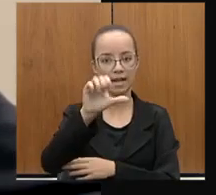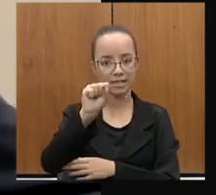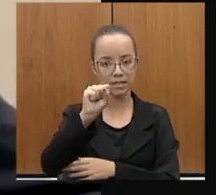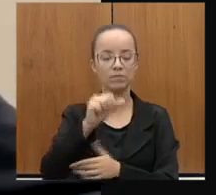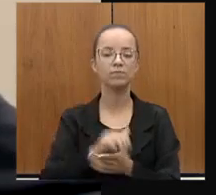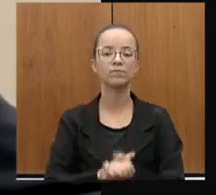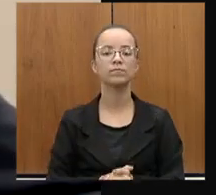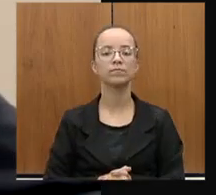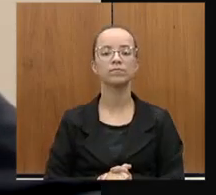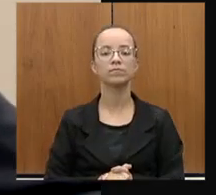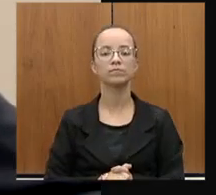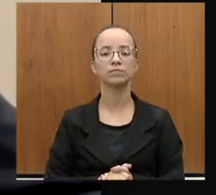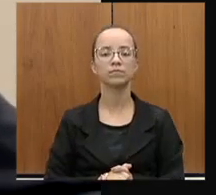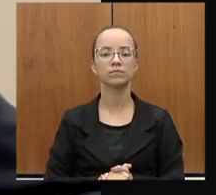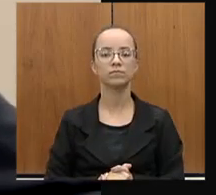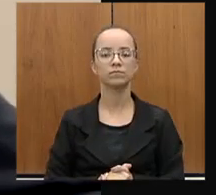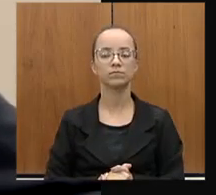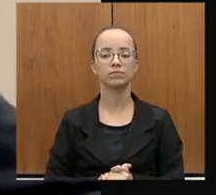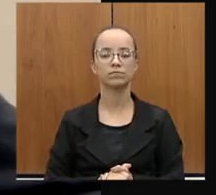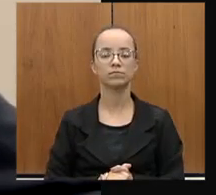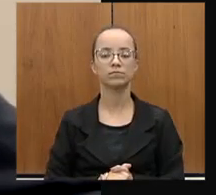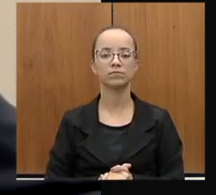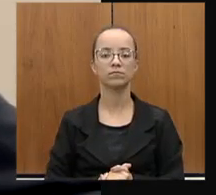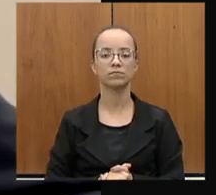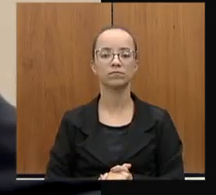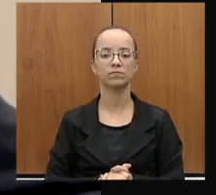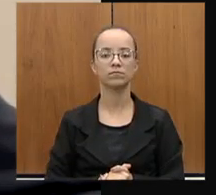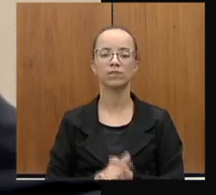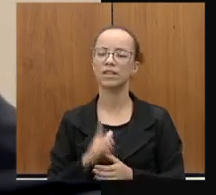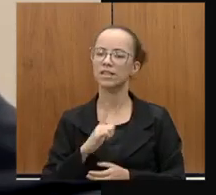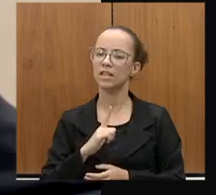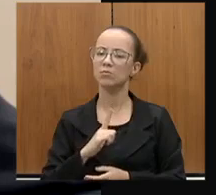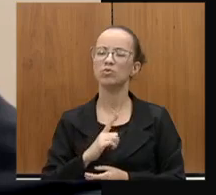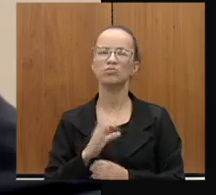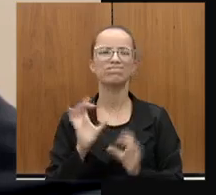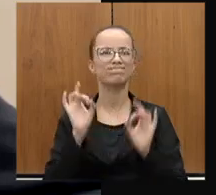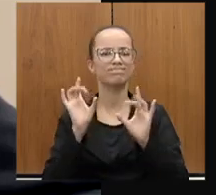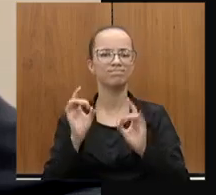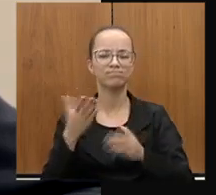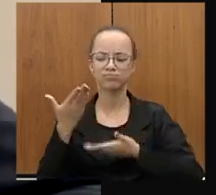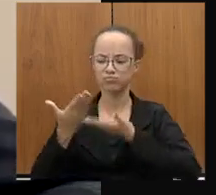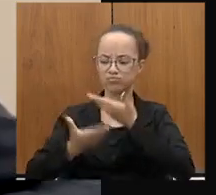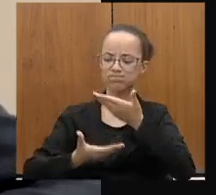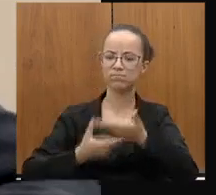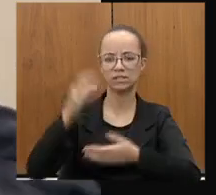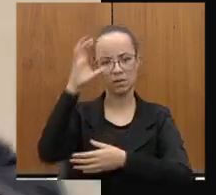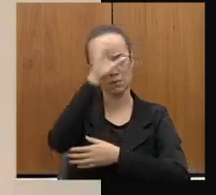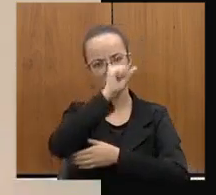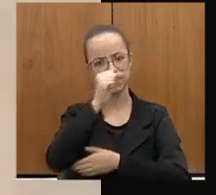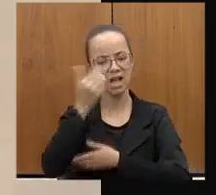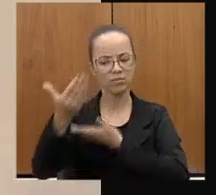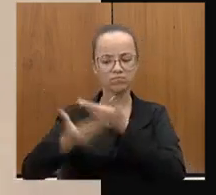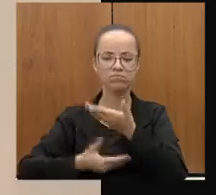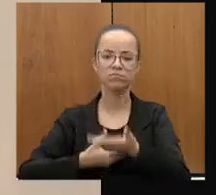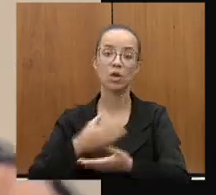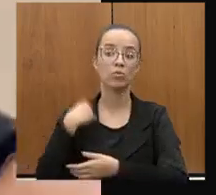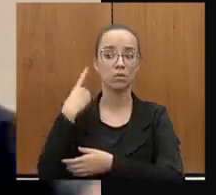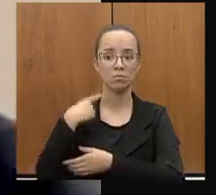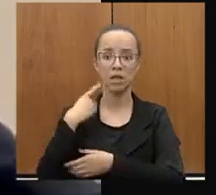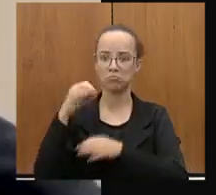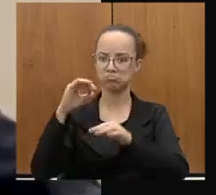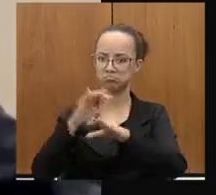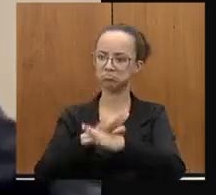também um excelente convívio, de muito aprendizado, um deputado muito preparado,